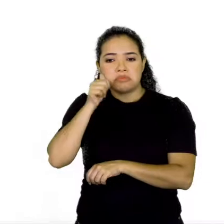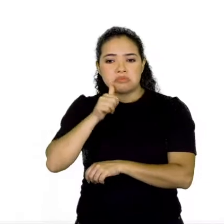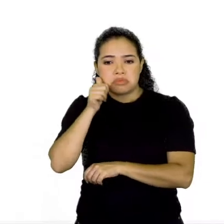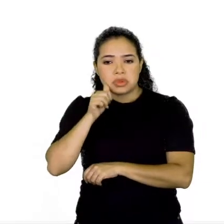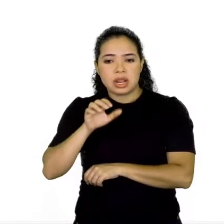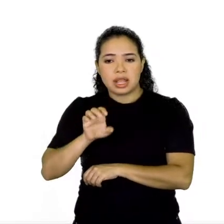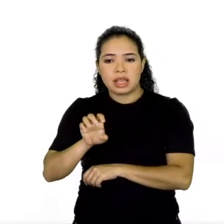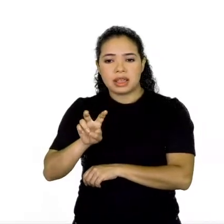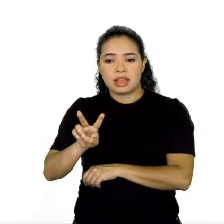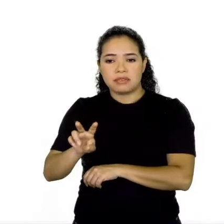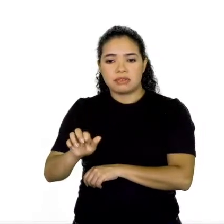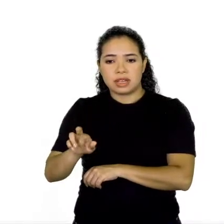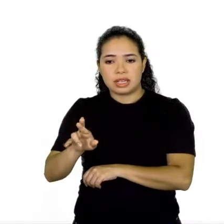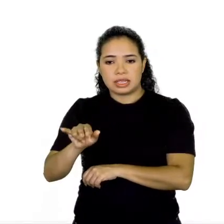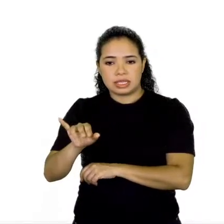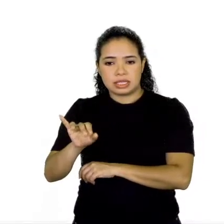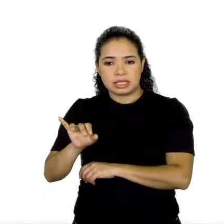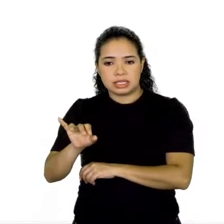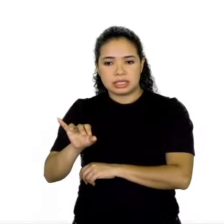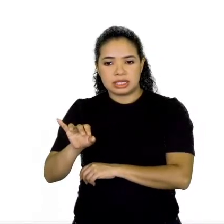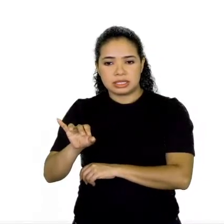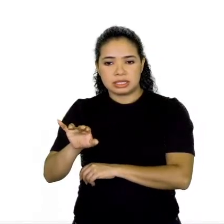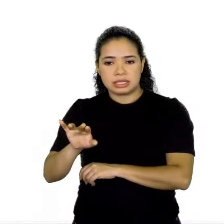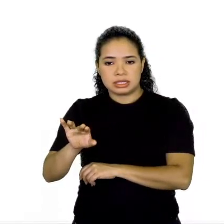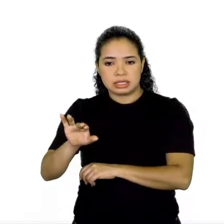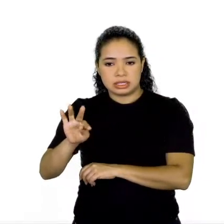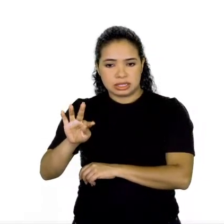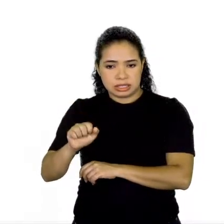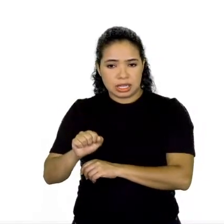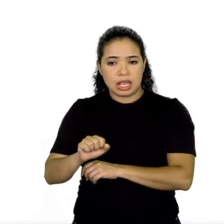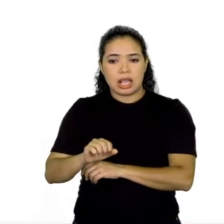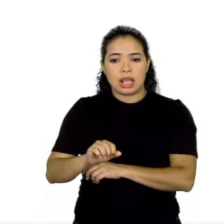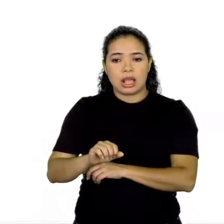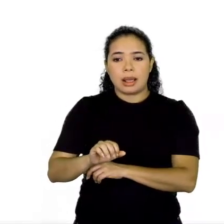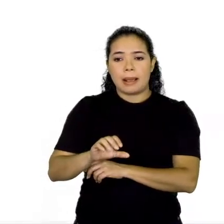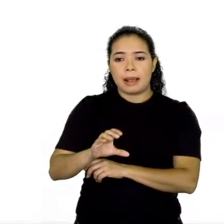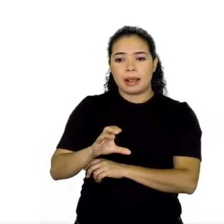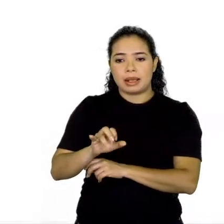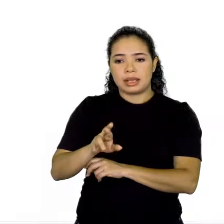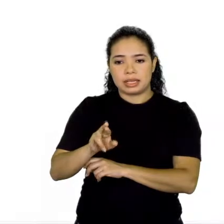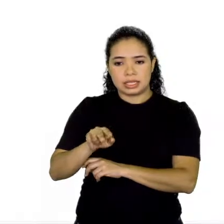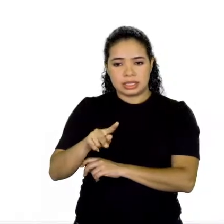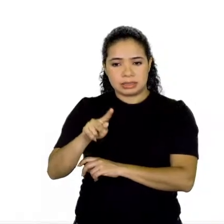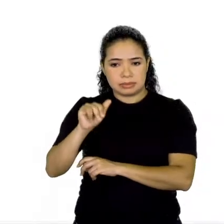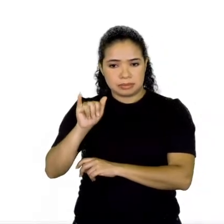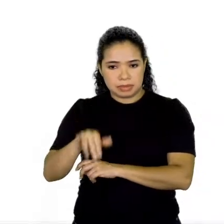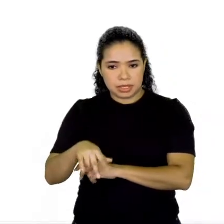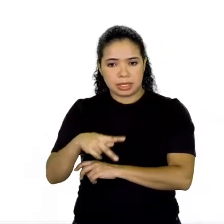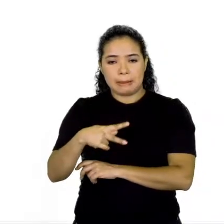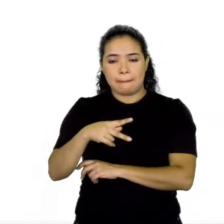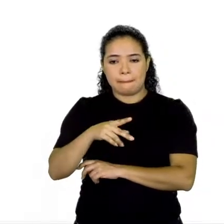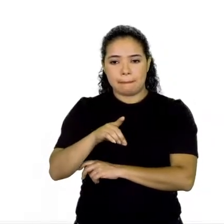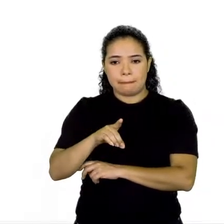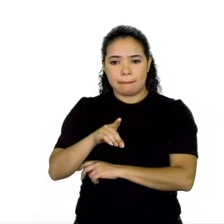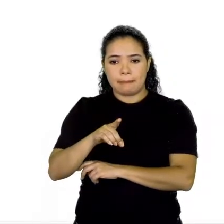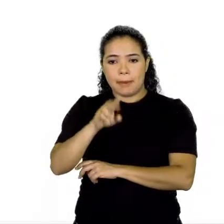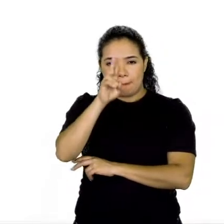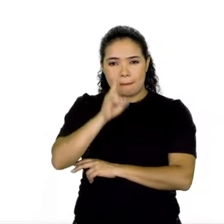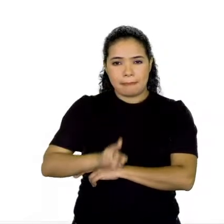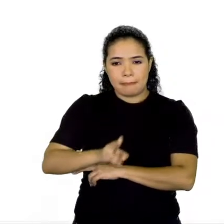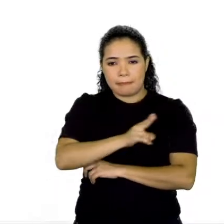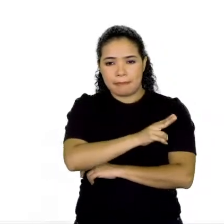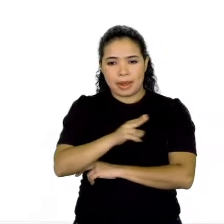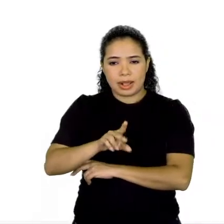cidade, muito amigo do Simão. O padre Lopes e o Porfírio, o barbeiro.